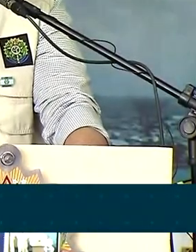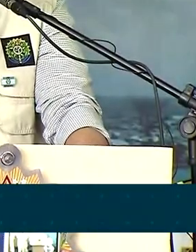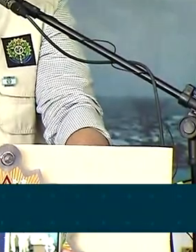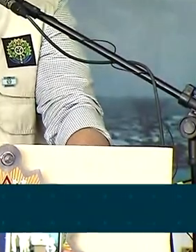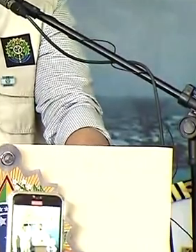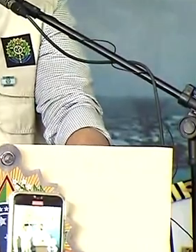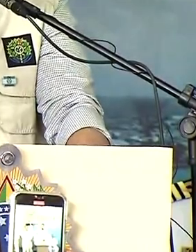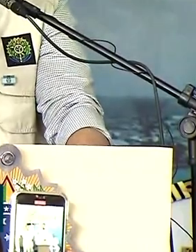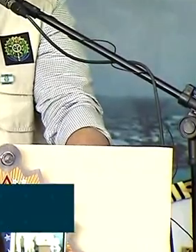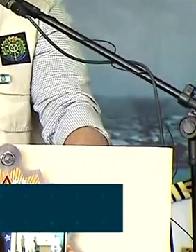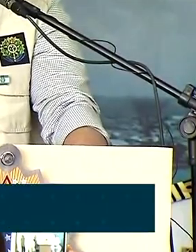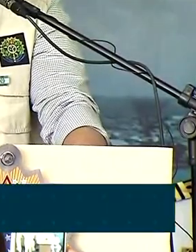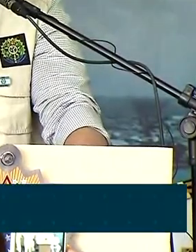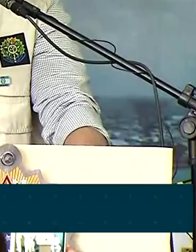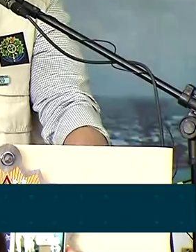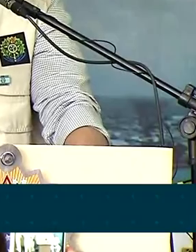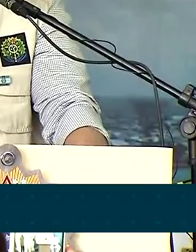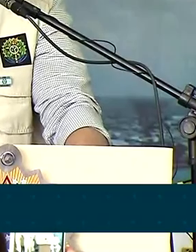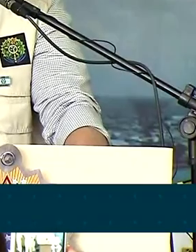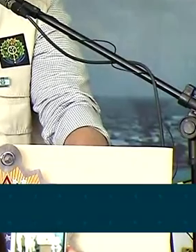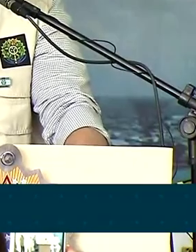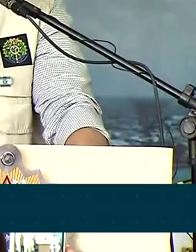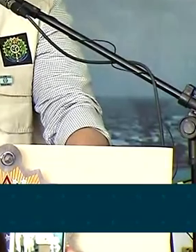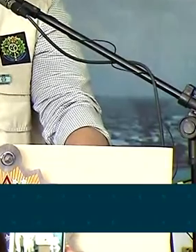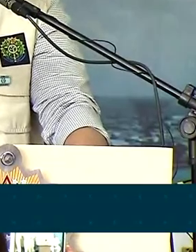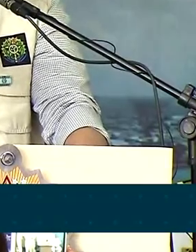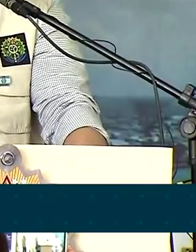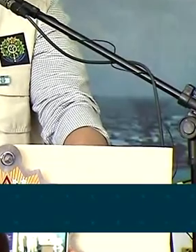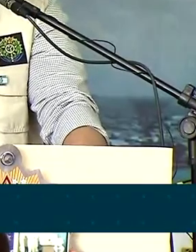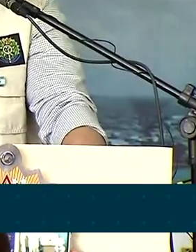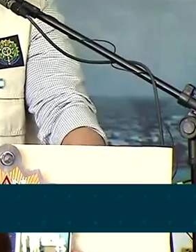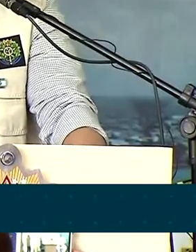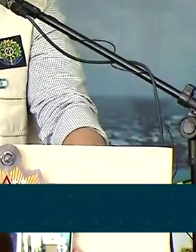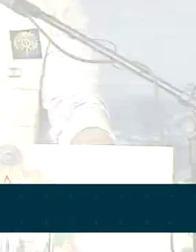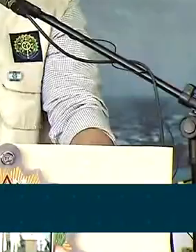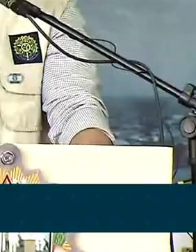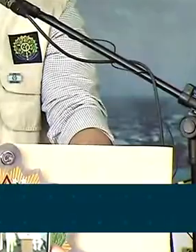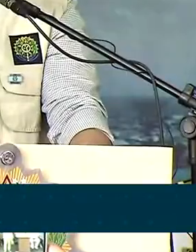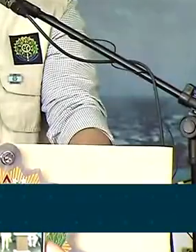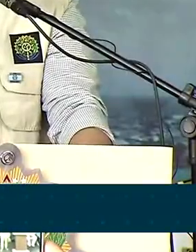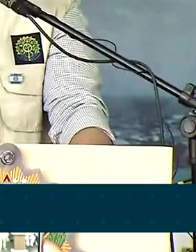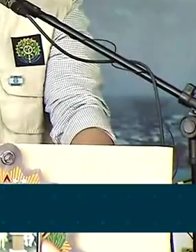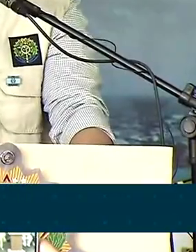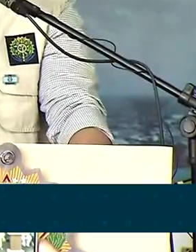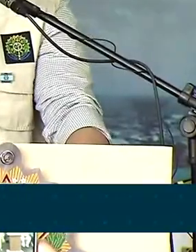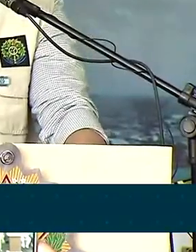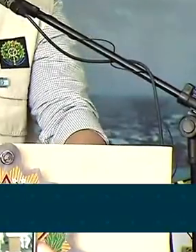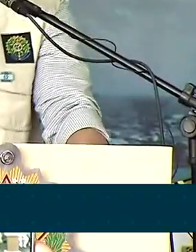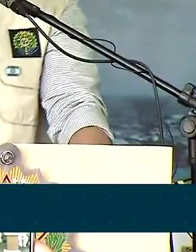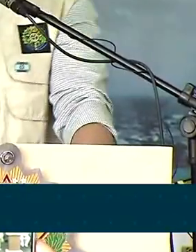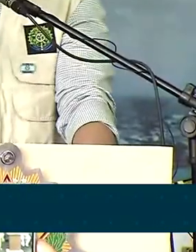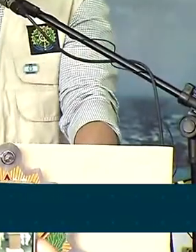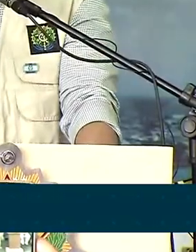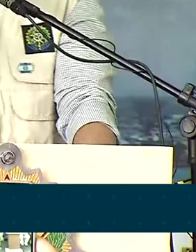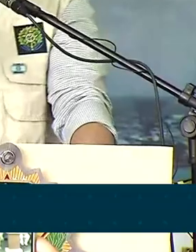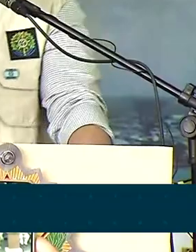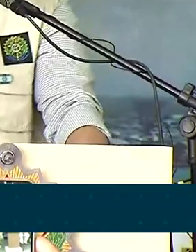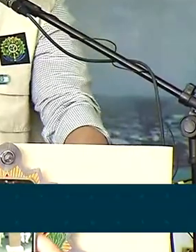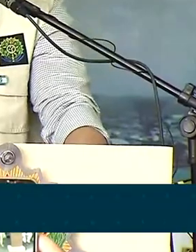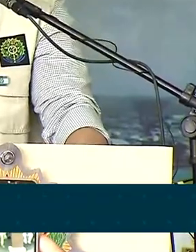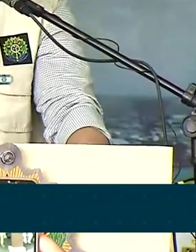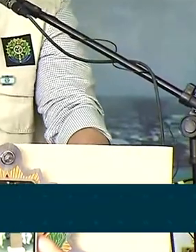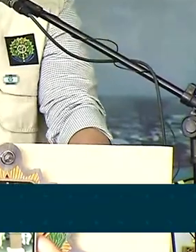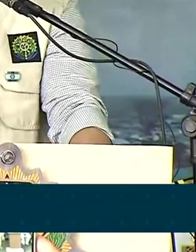Carmópolis. Até o final do ano, todo trecho até Carmópolis vai estar duplicado. E já estamos estudando,